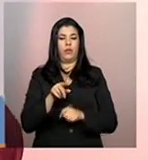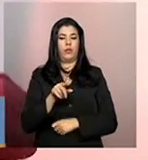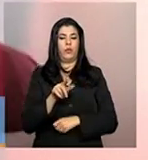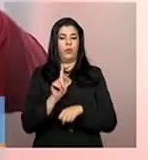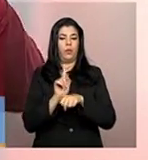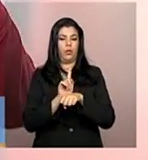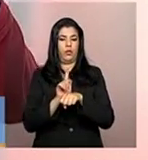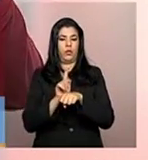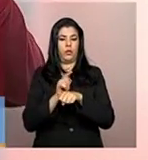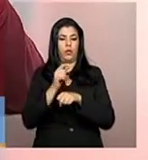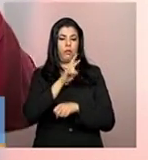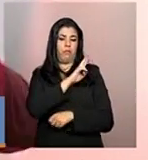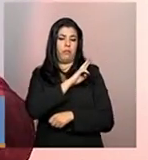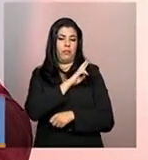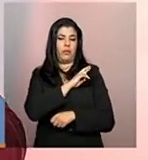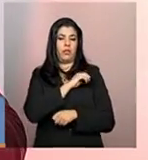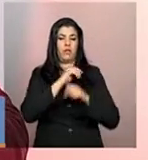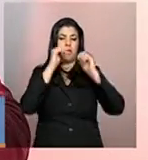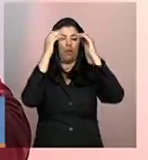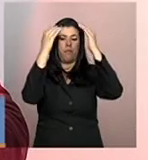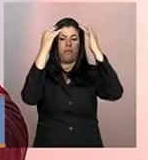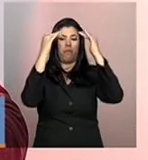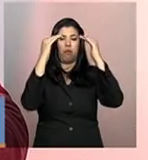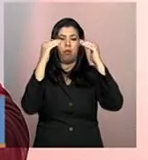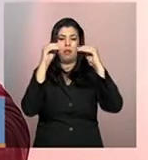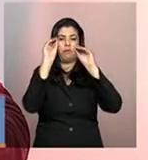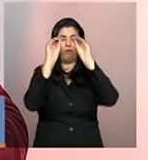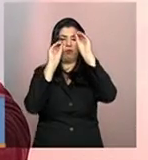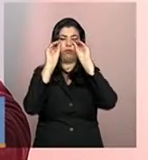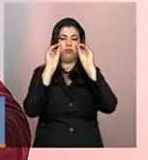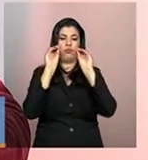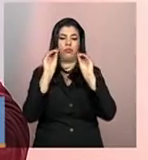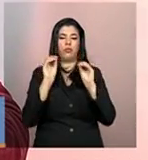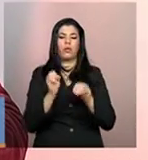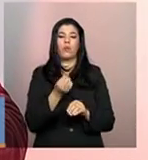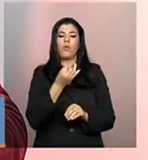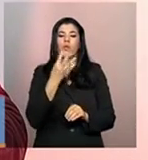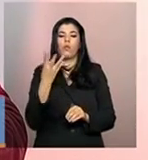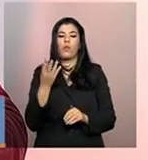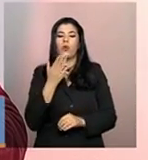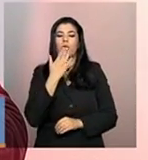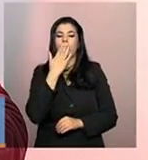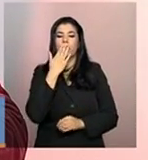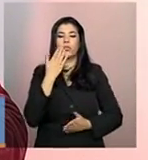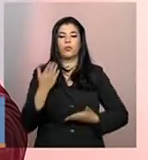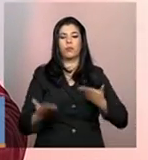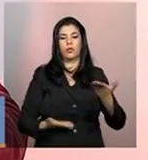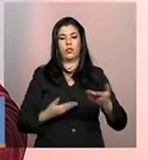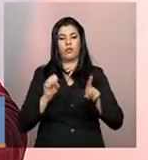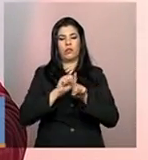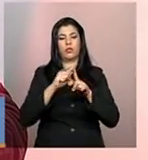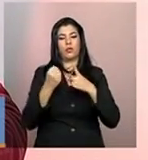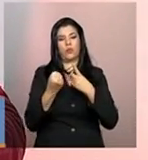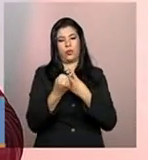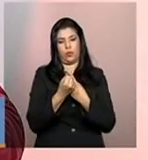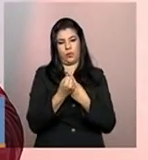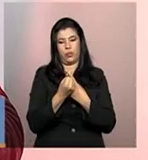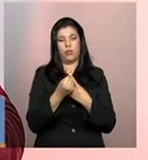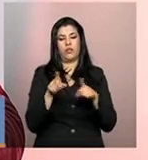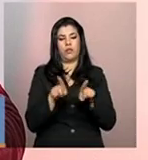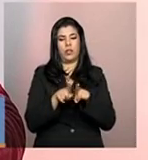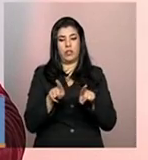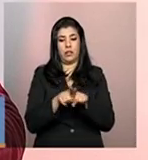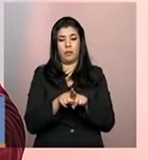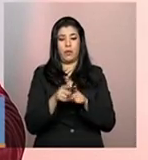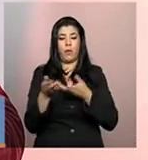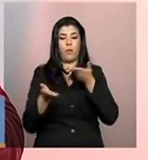a quantidade de ofertas, ou seja, de serviços assistenciais, serviços tipificados e a relação